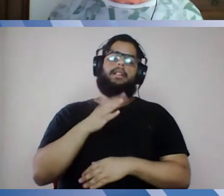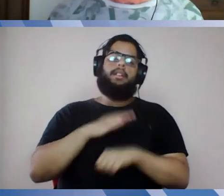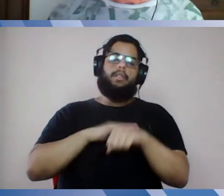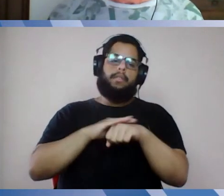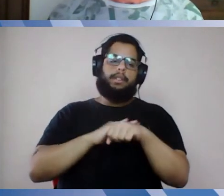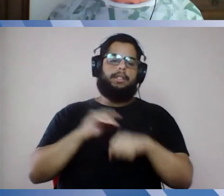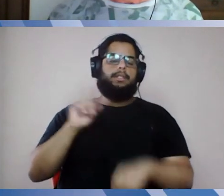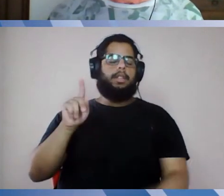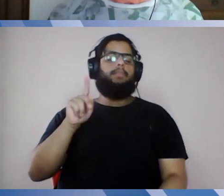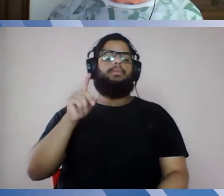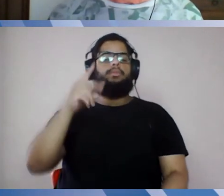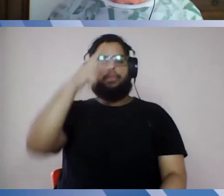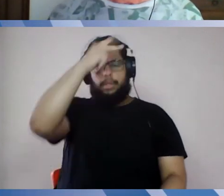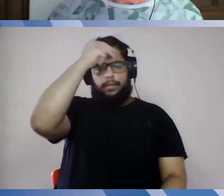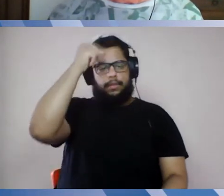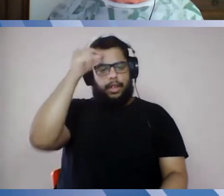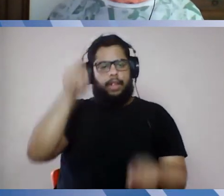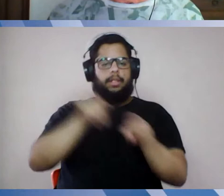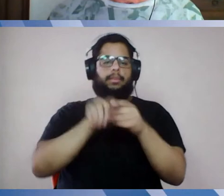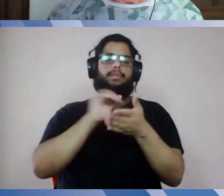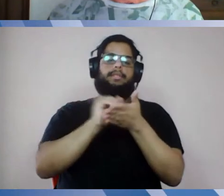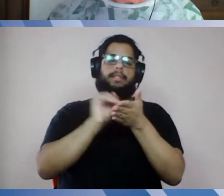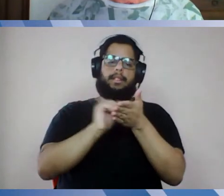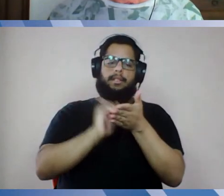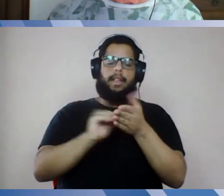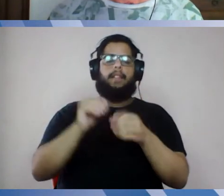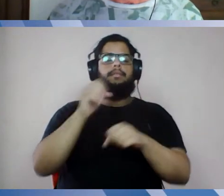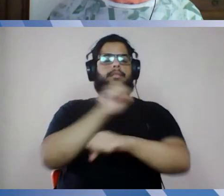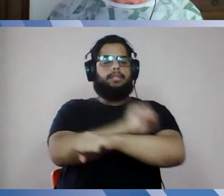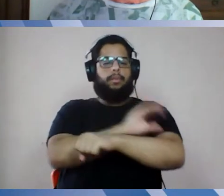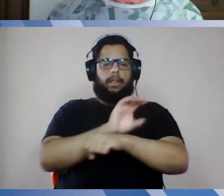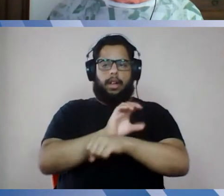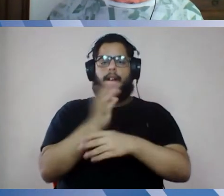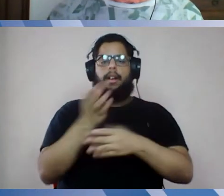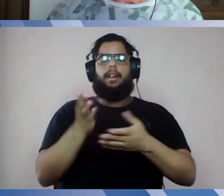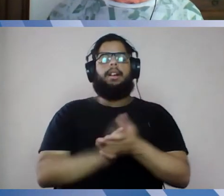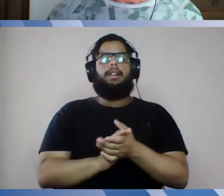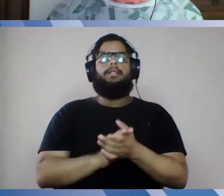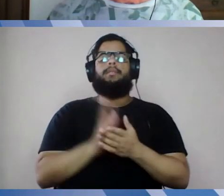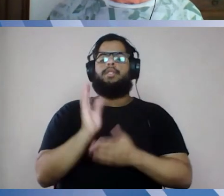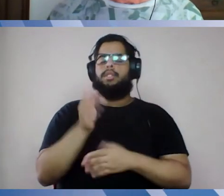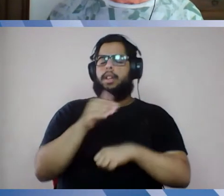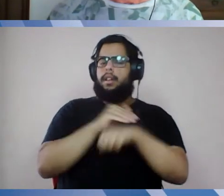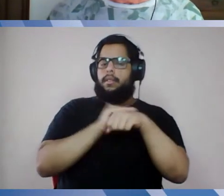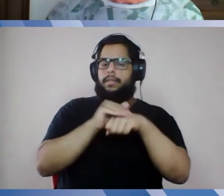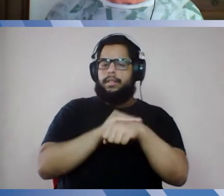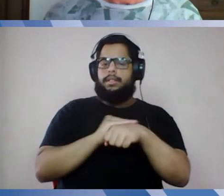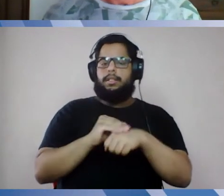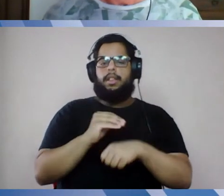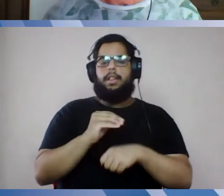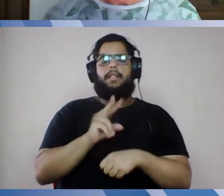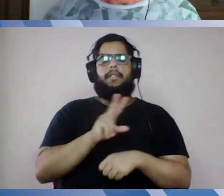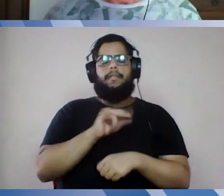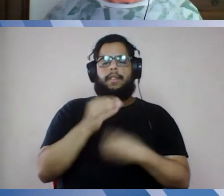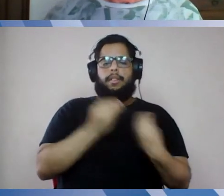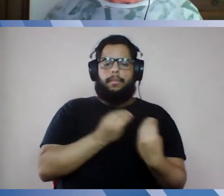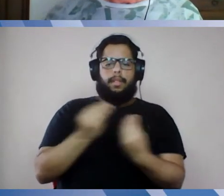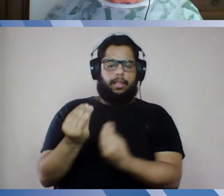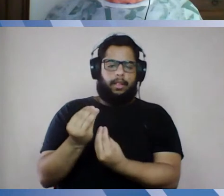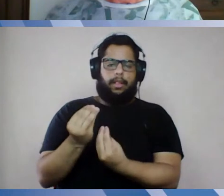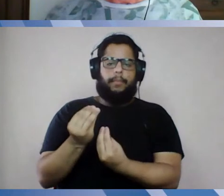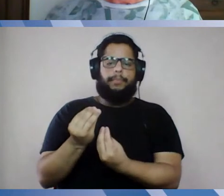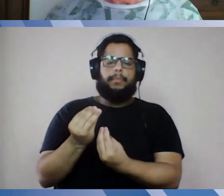conversar com o secretário do município, conversando, já estamos encaminhando através da nossa articuladora